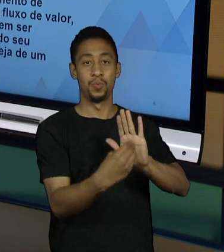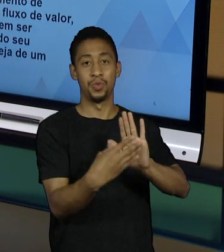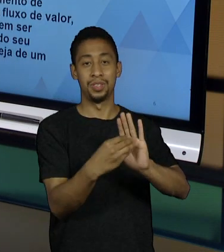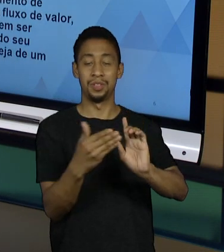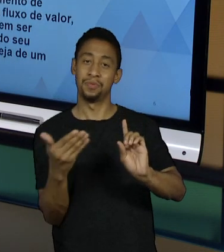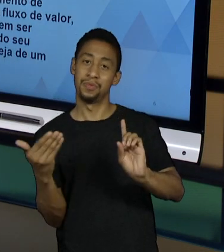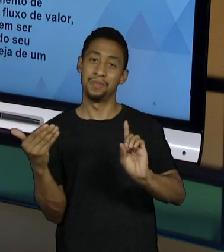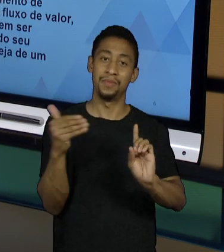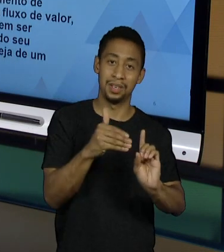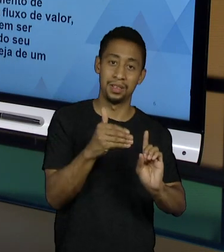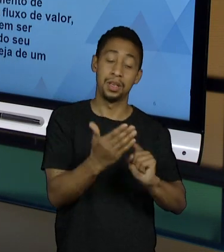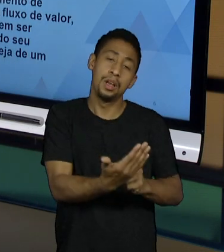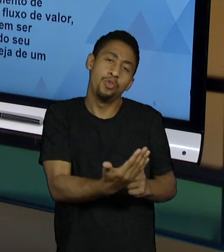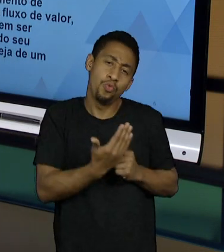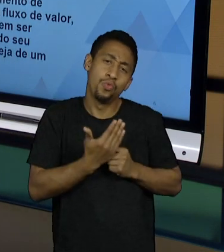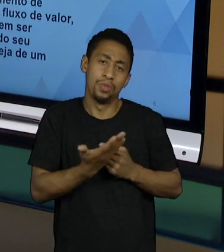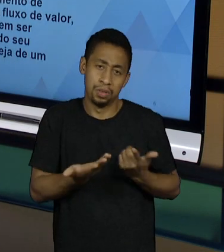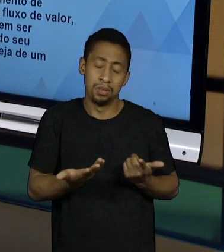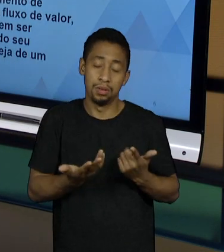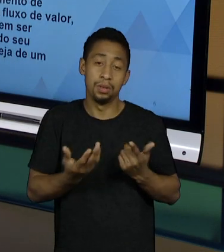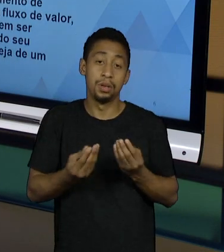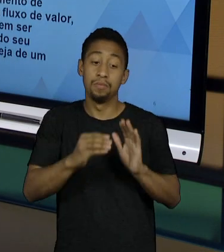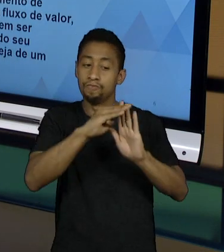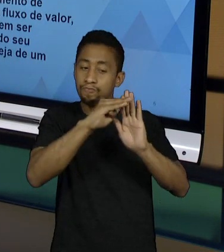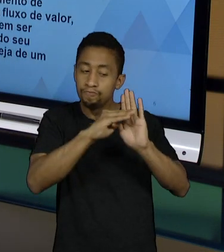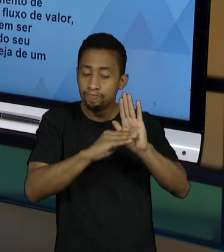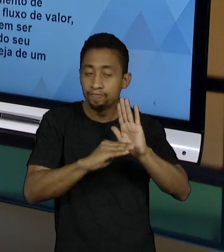Então, aí eu vou chegar no conceito de framework.